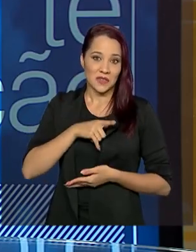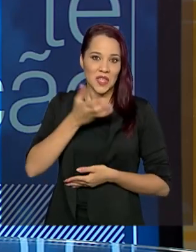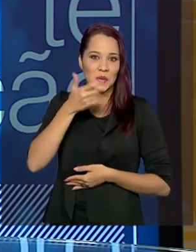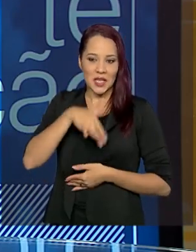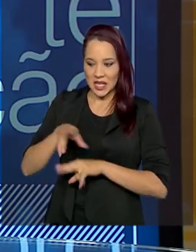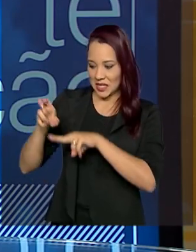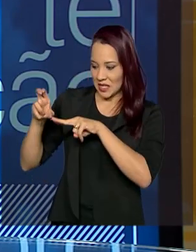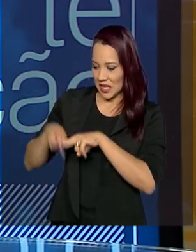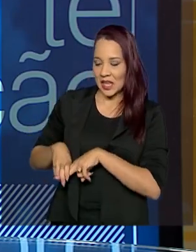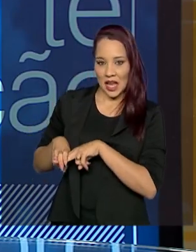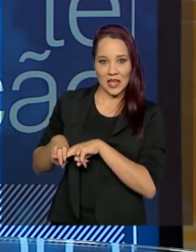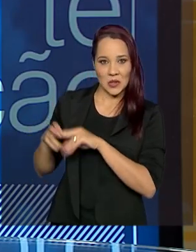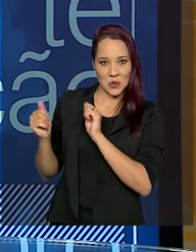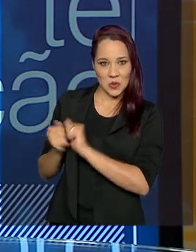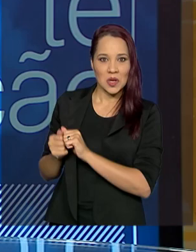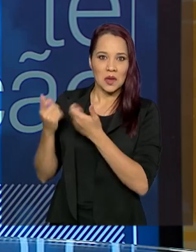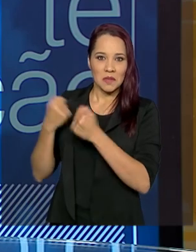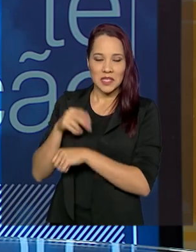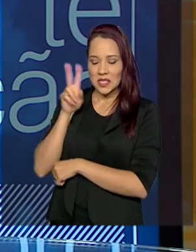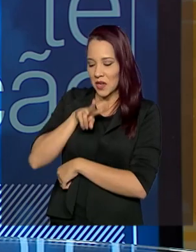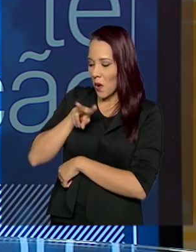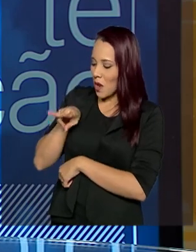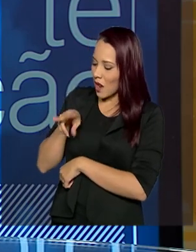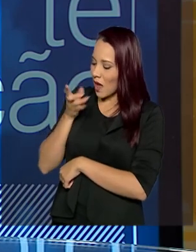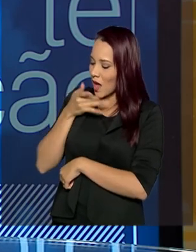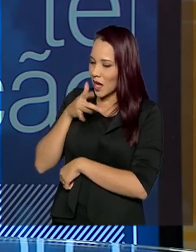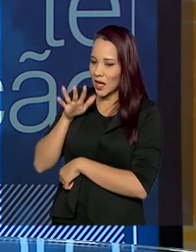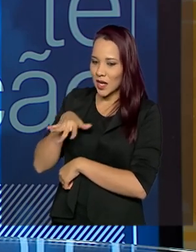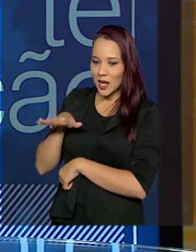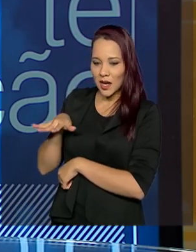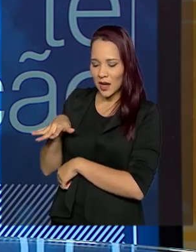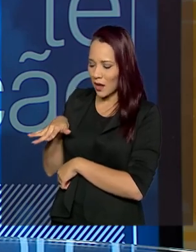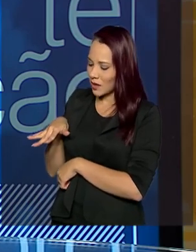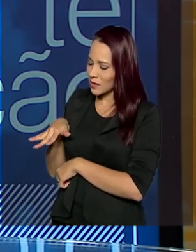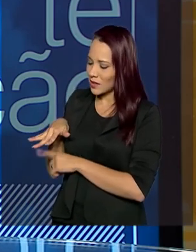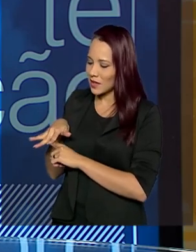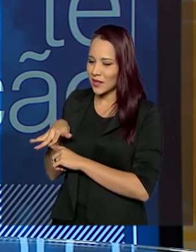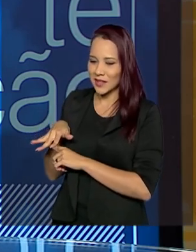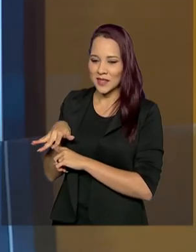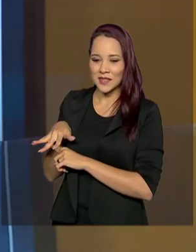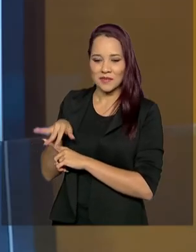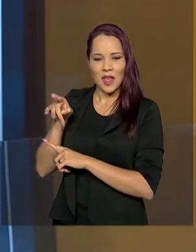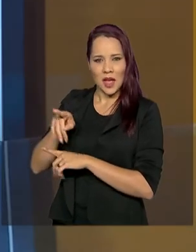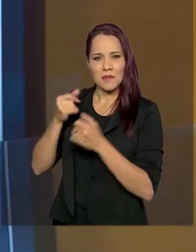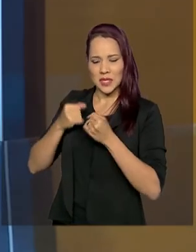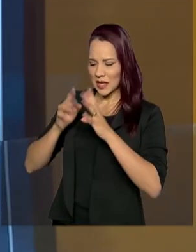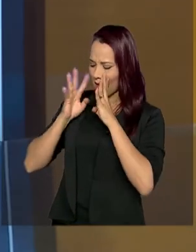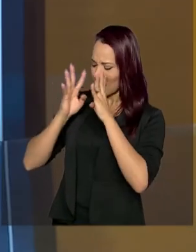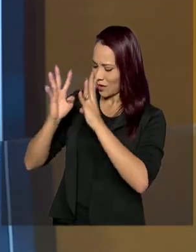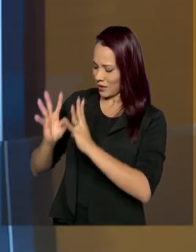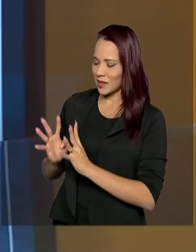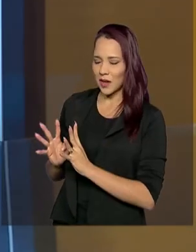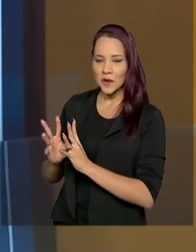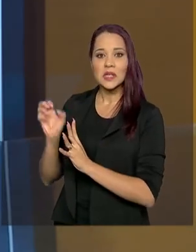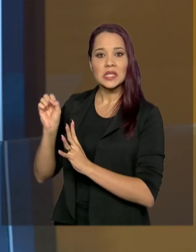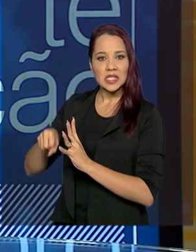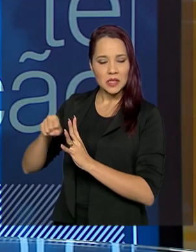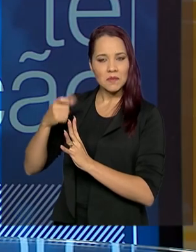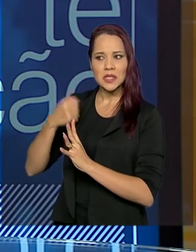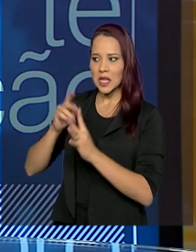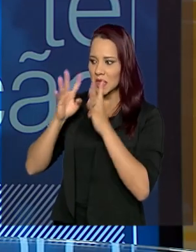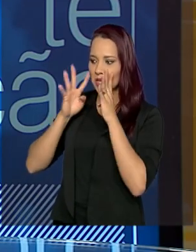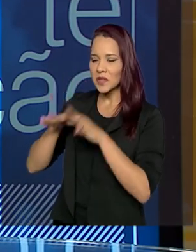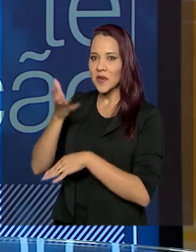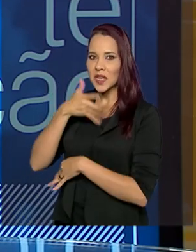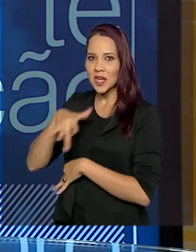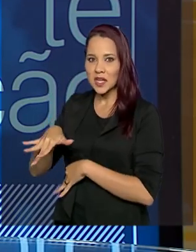sentada aqui conosco, a gente precisaria olhar para essa criança. Elas precisam ser ouvidas também, né? Precisam ser ouvidas e a